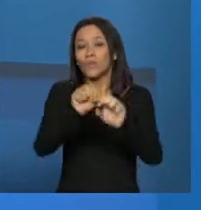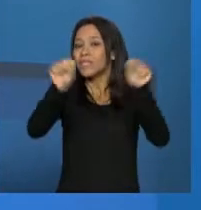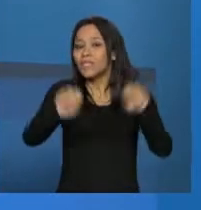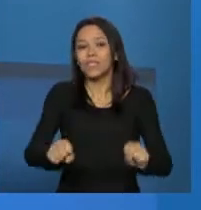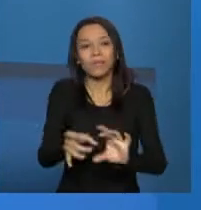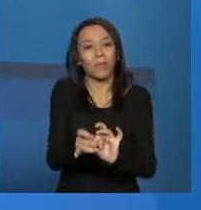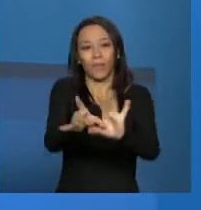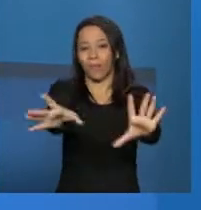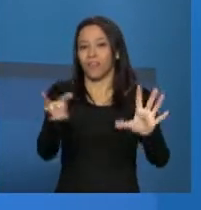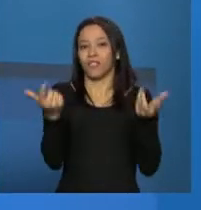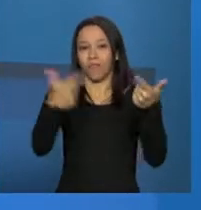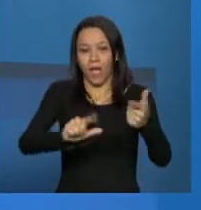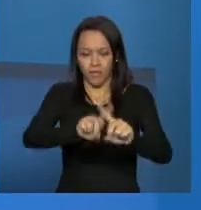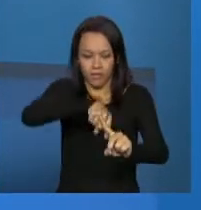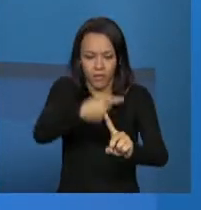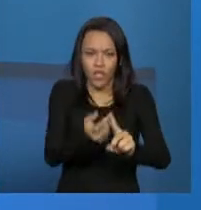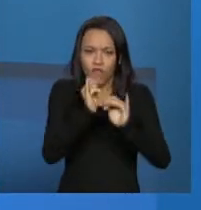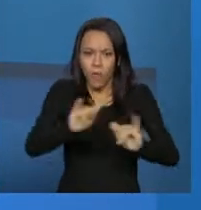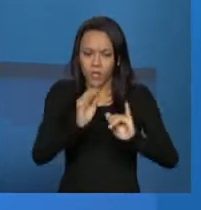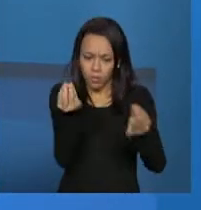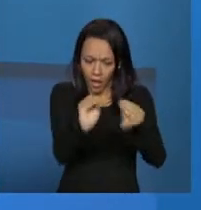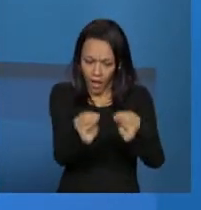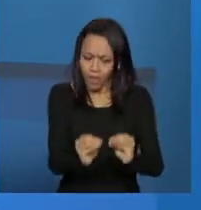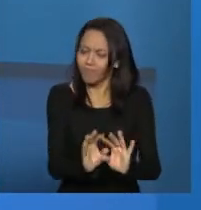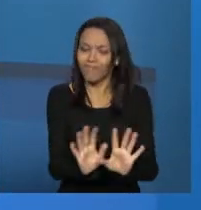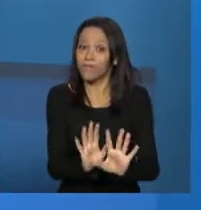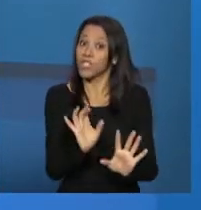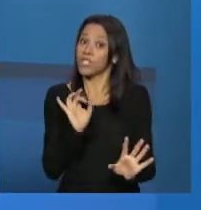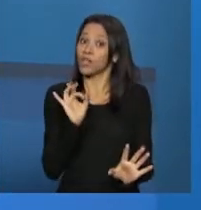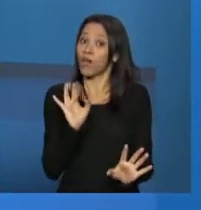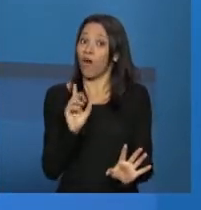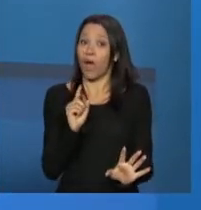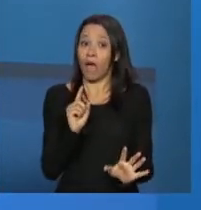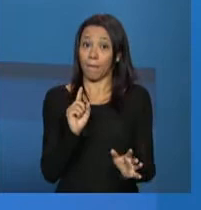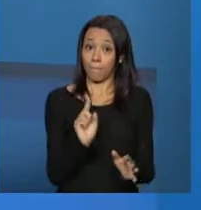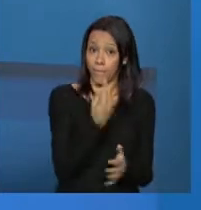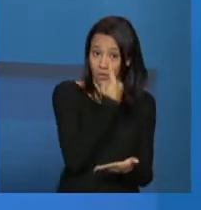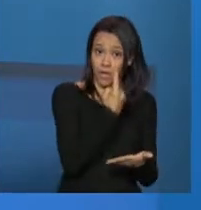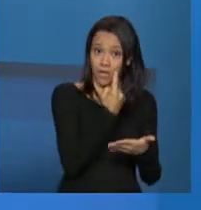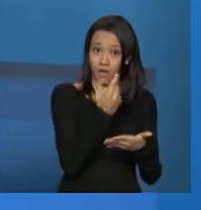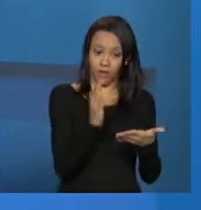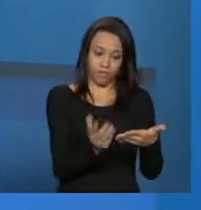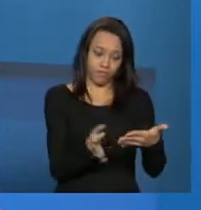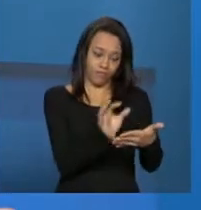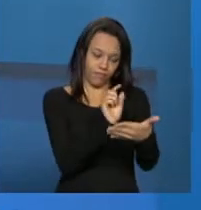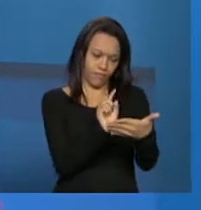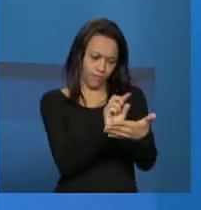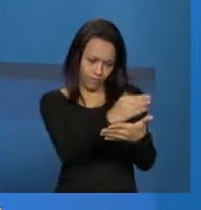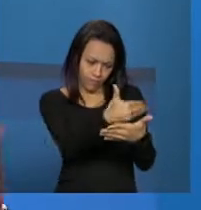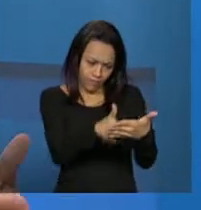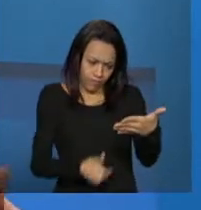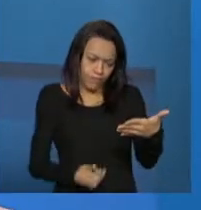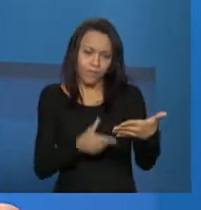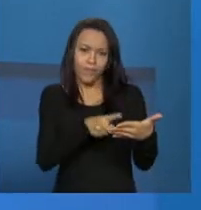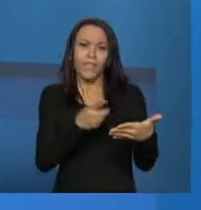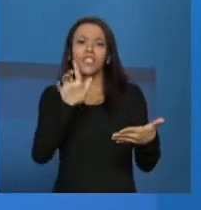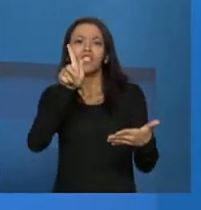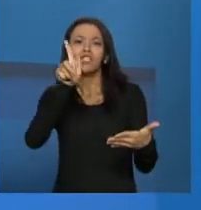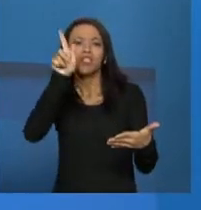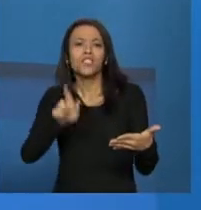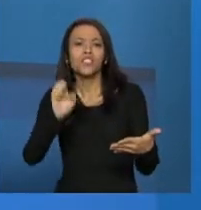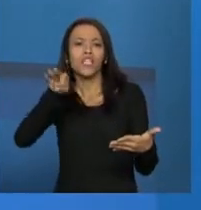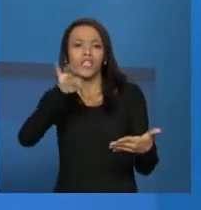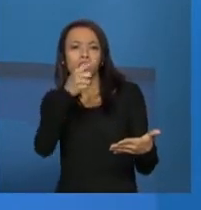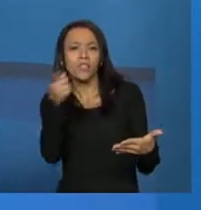alteração, edição, adição de dados, exceto a primeira sessão, a sessão 1, que trata de uma relação mais da gestão com a sua